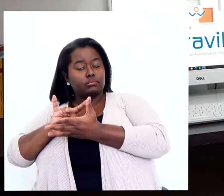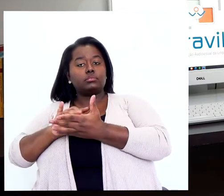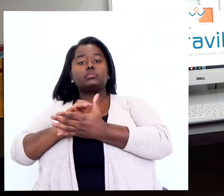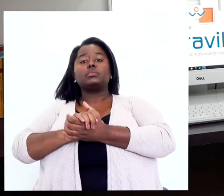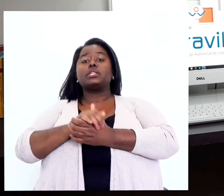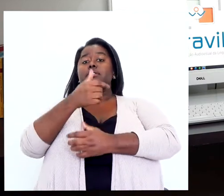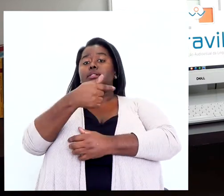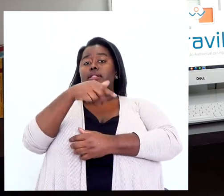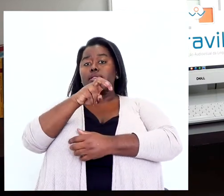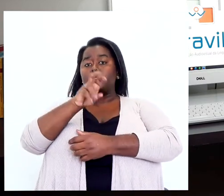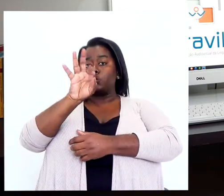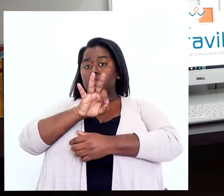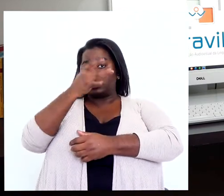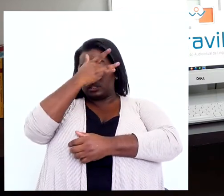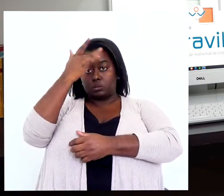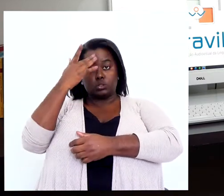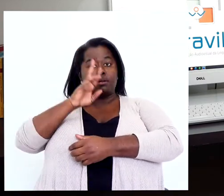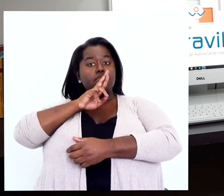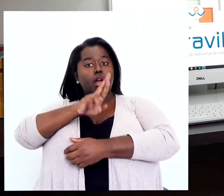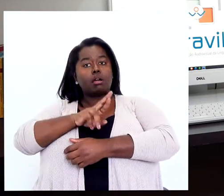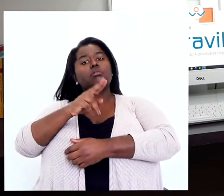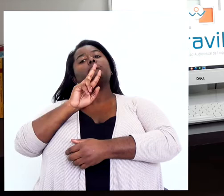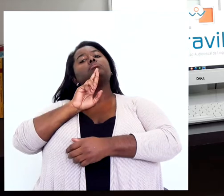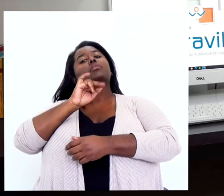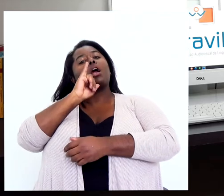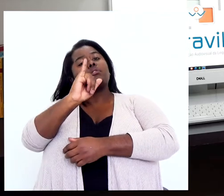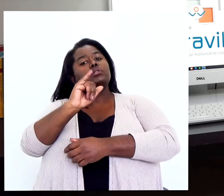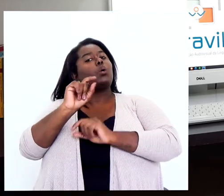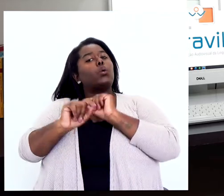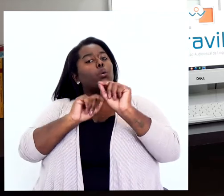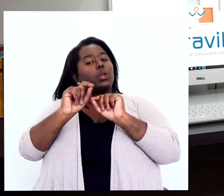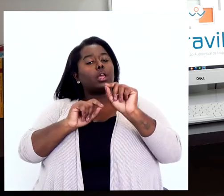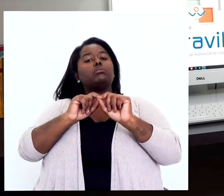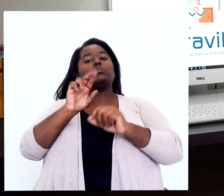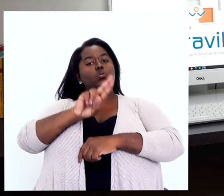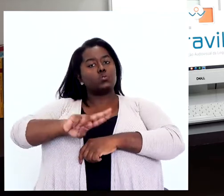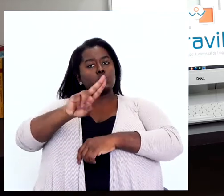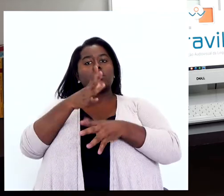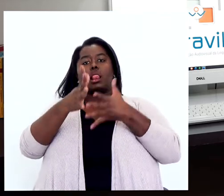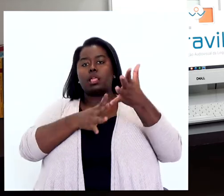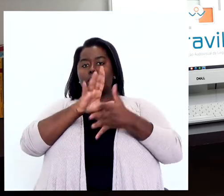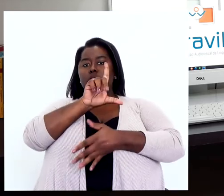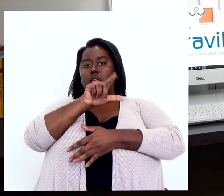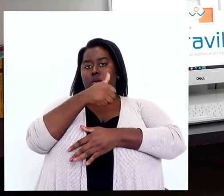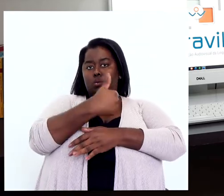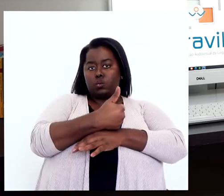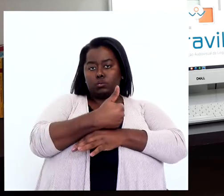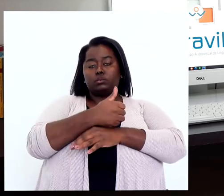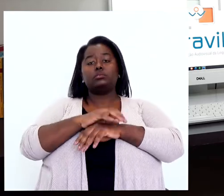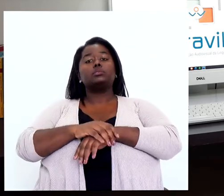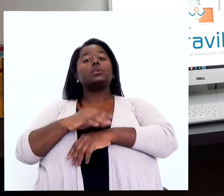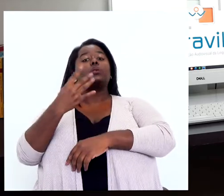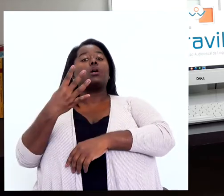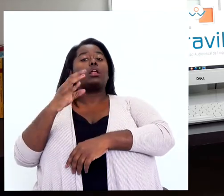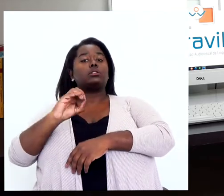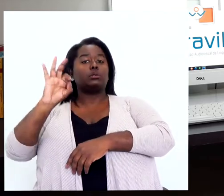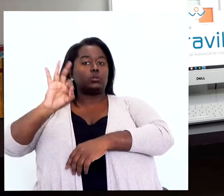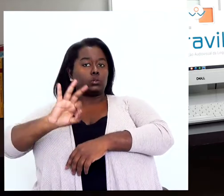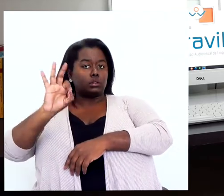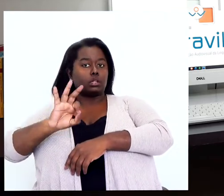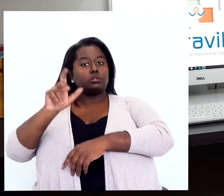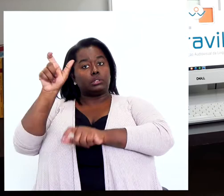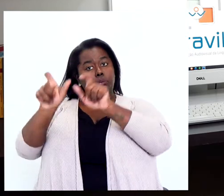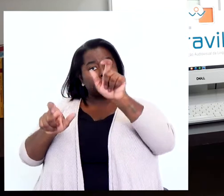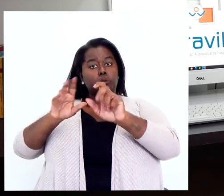75% dos respondentes declararam utilizar libras como primeira língua. 40% desses